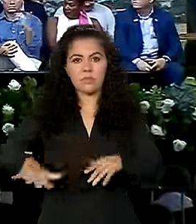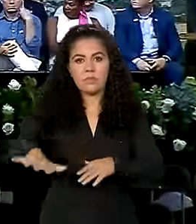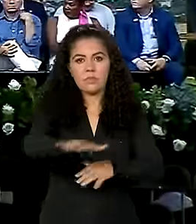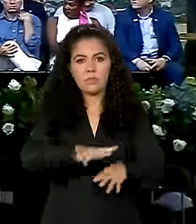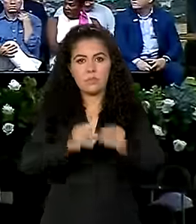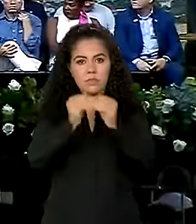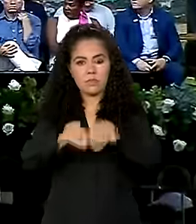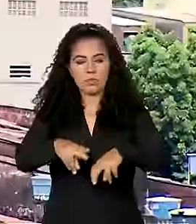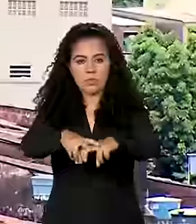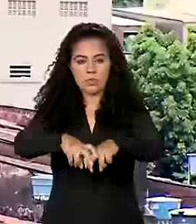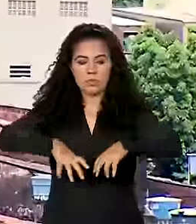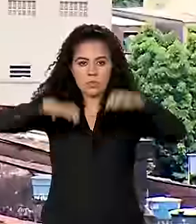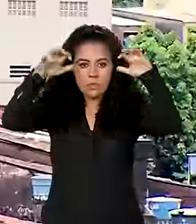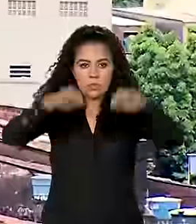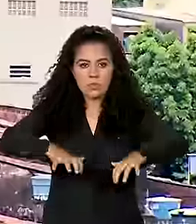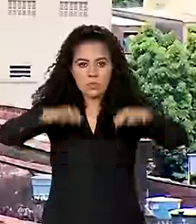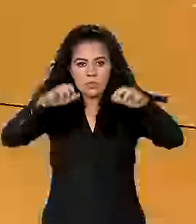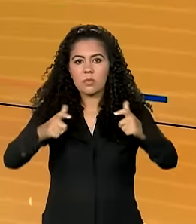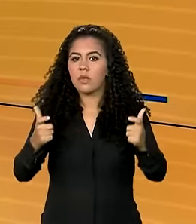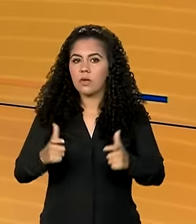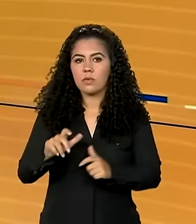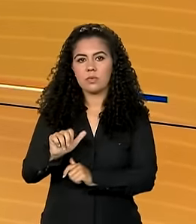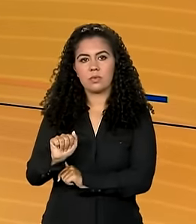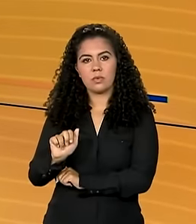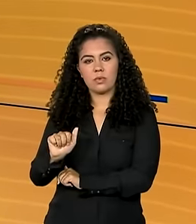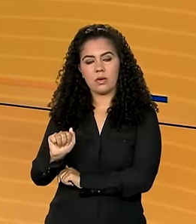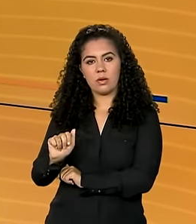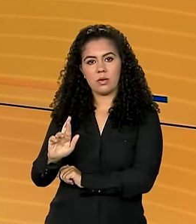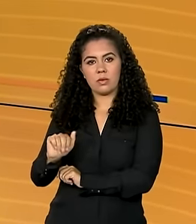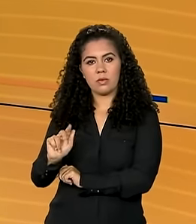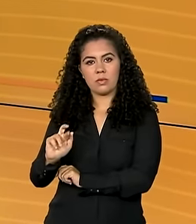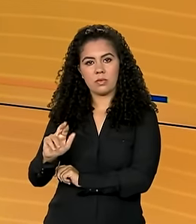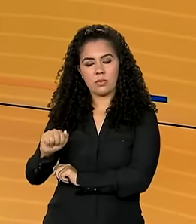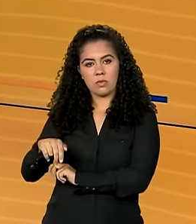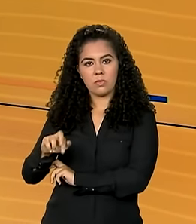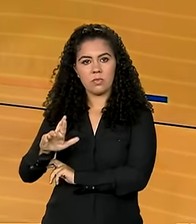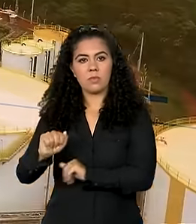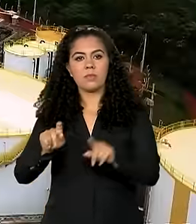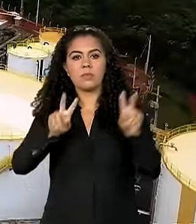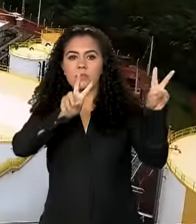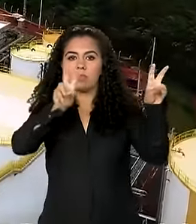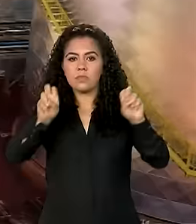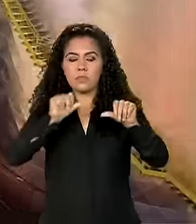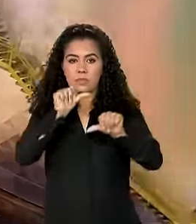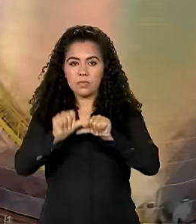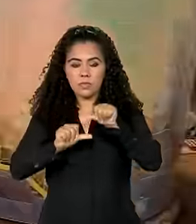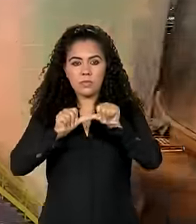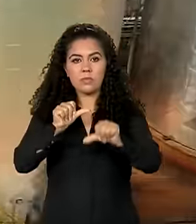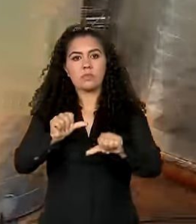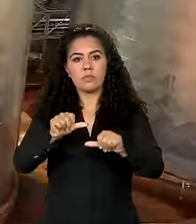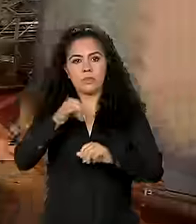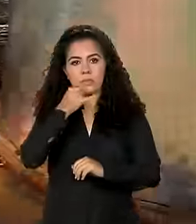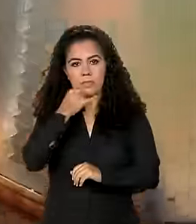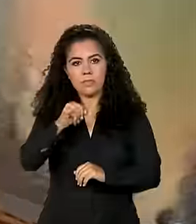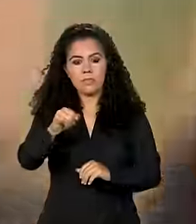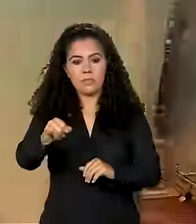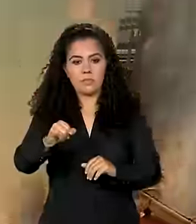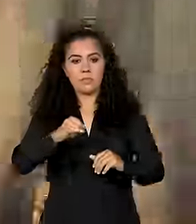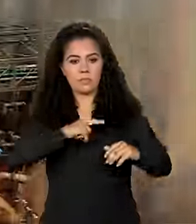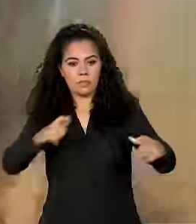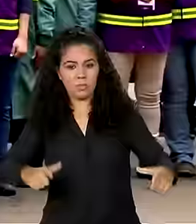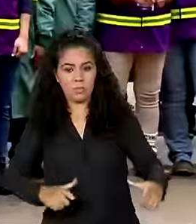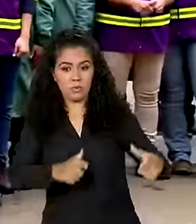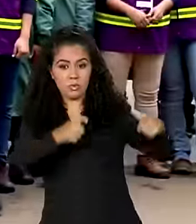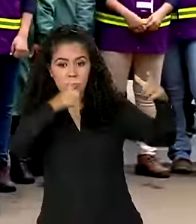por fortes chuvas em Araraquara. Transição Energética. No interior paulista, Lula inaugura usina de etanol